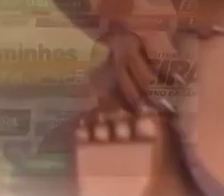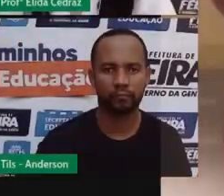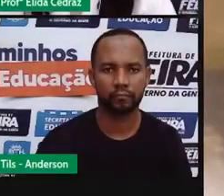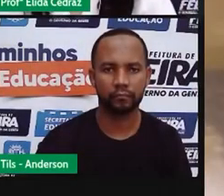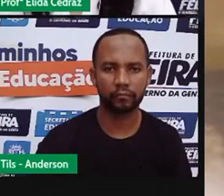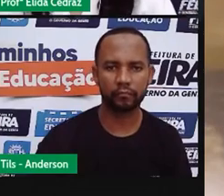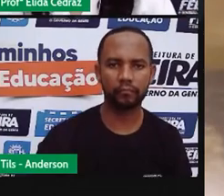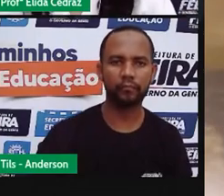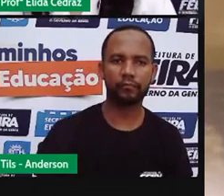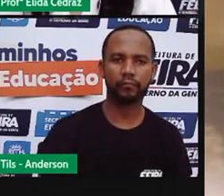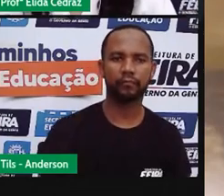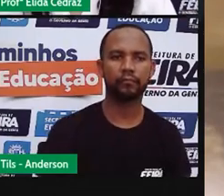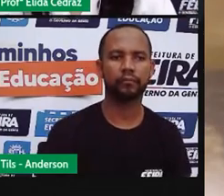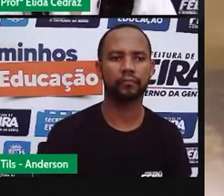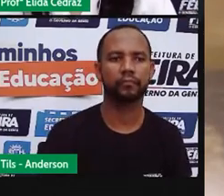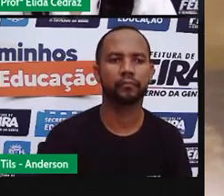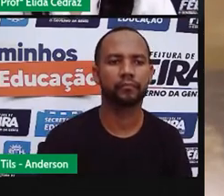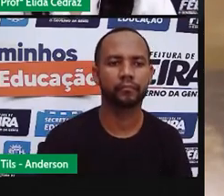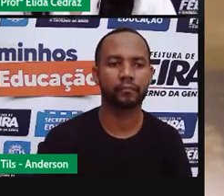O que é isso?